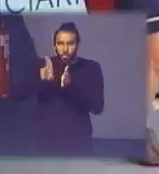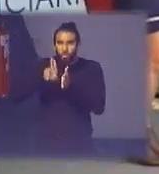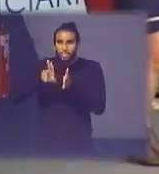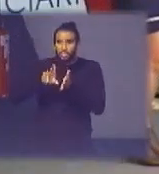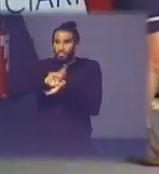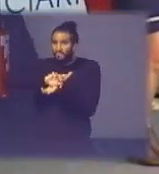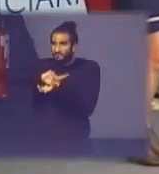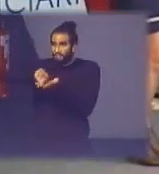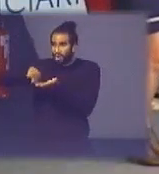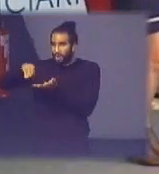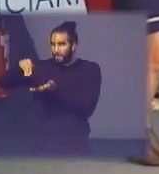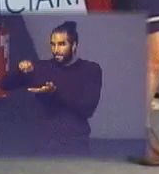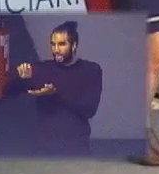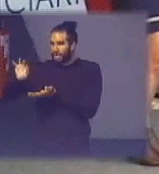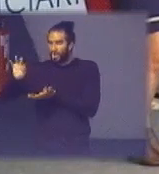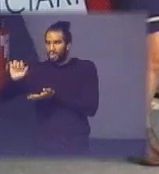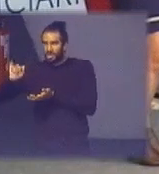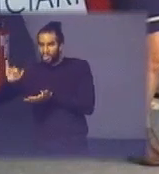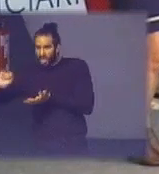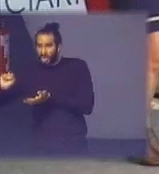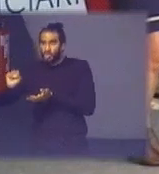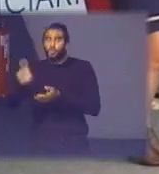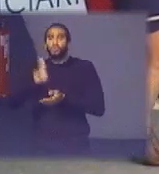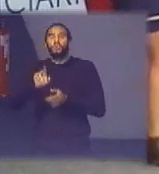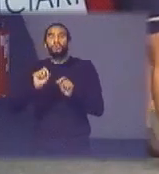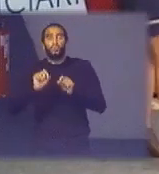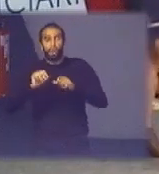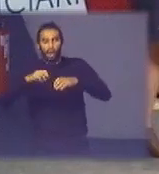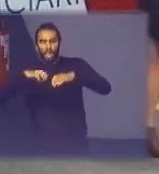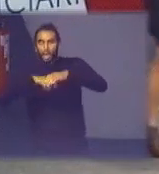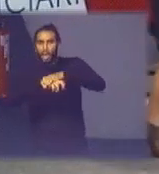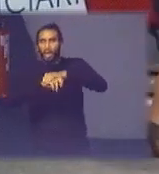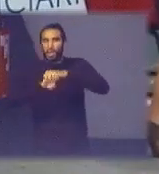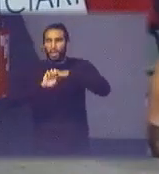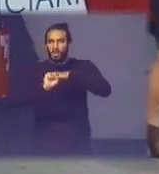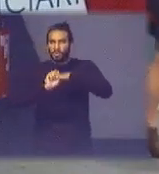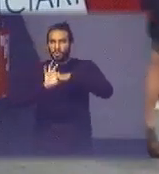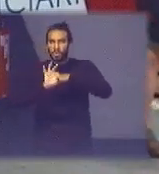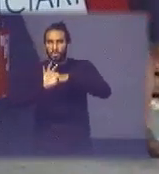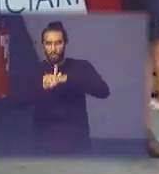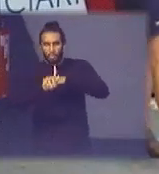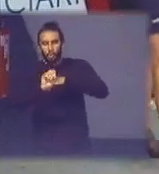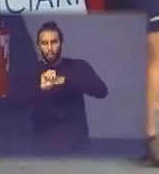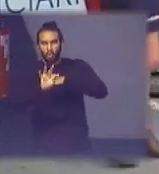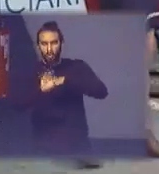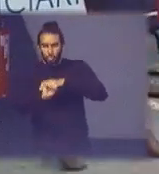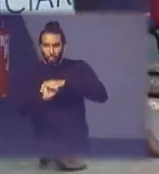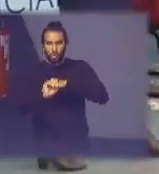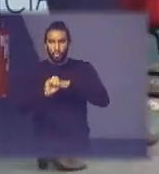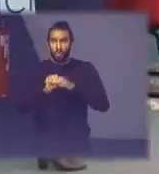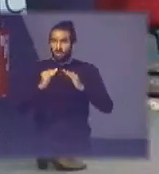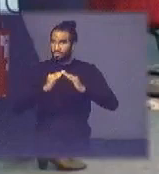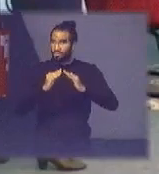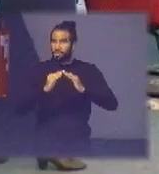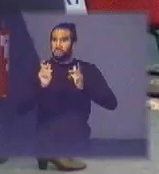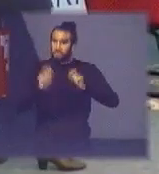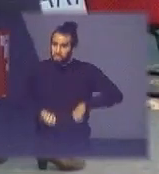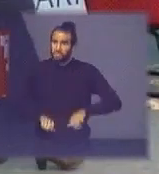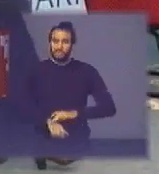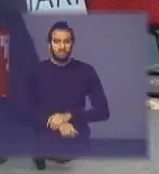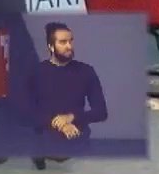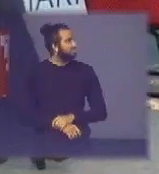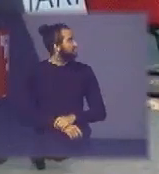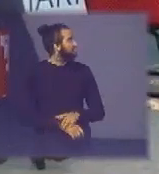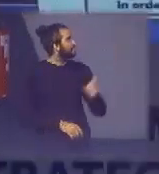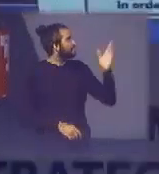nobres de esgoto doméstico é possível também continuando por favor destaco aqui então da mineração